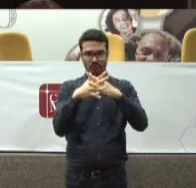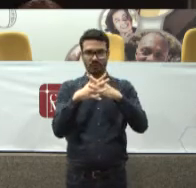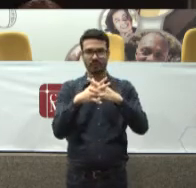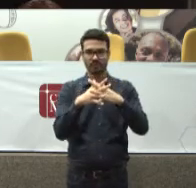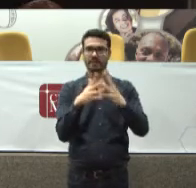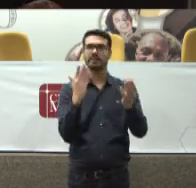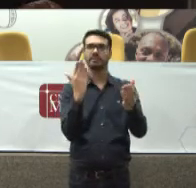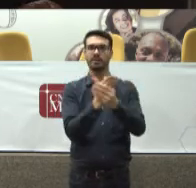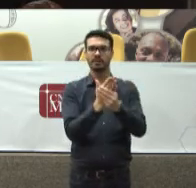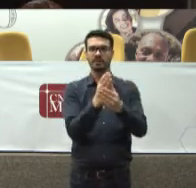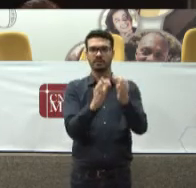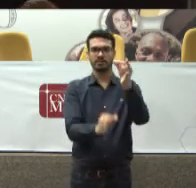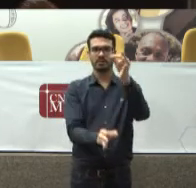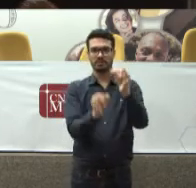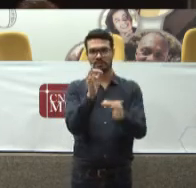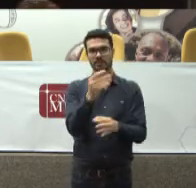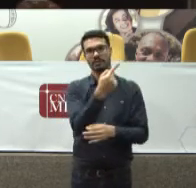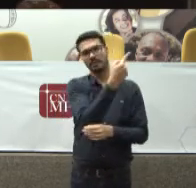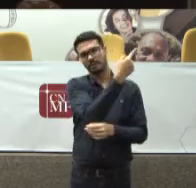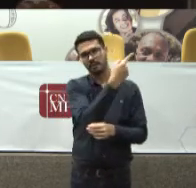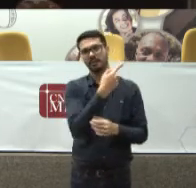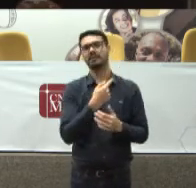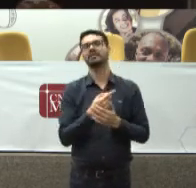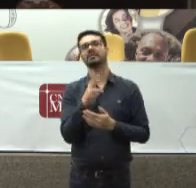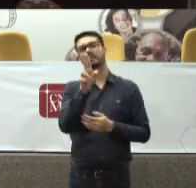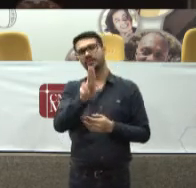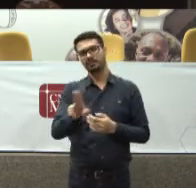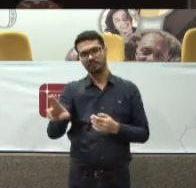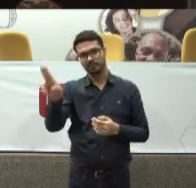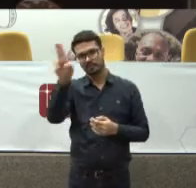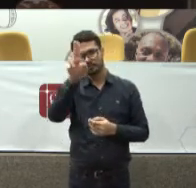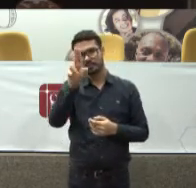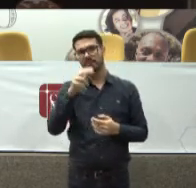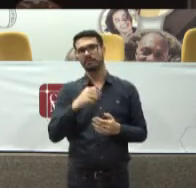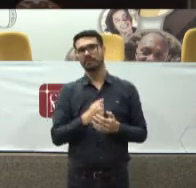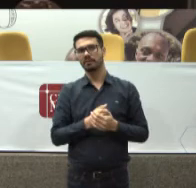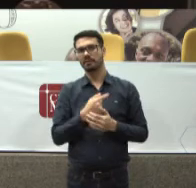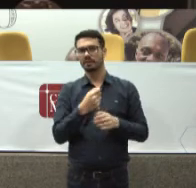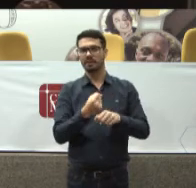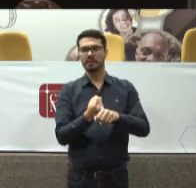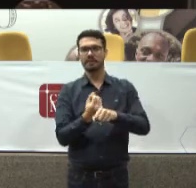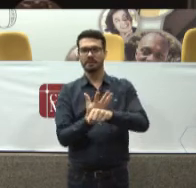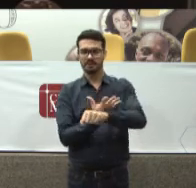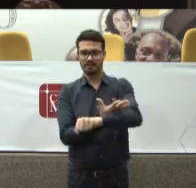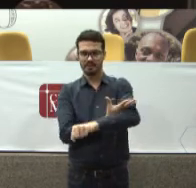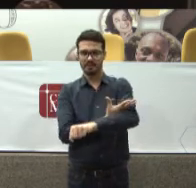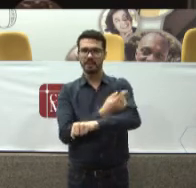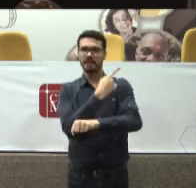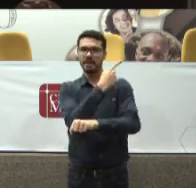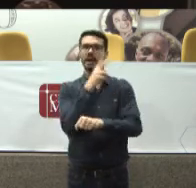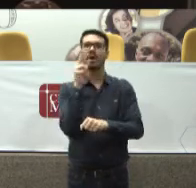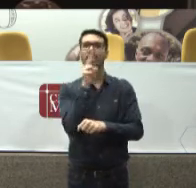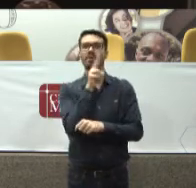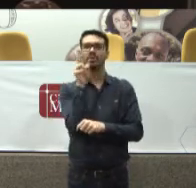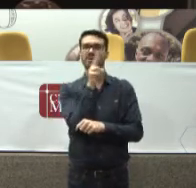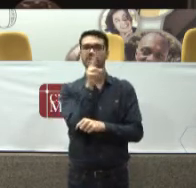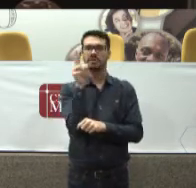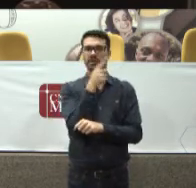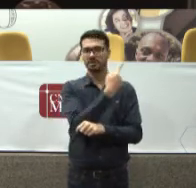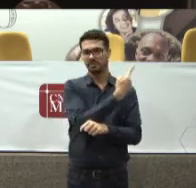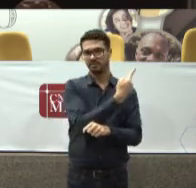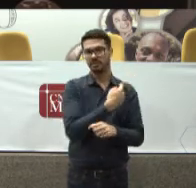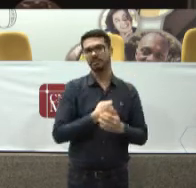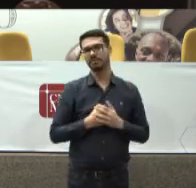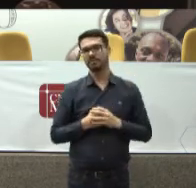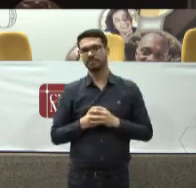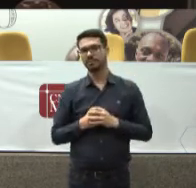judicialização E este é muito Usado E é muito Sensibilizante É o conceito Da urgência Não é?